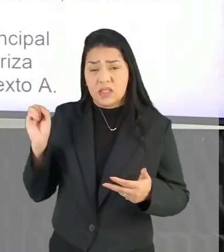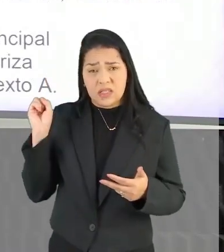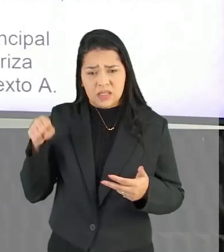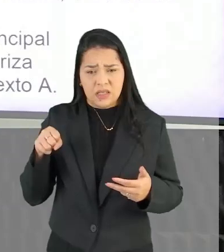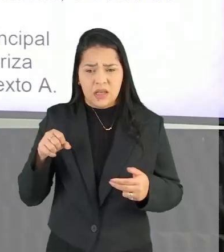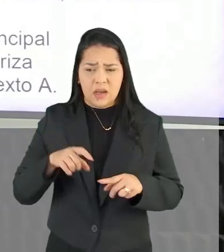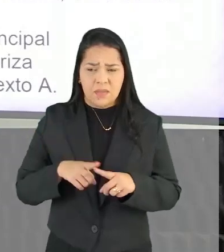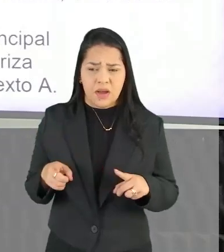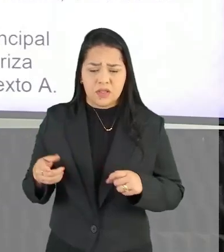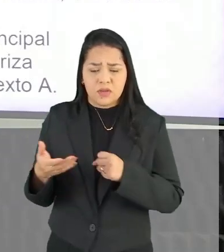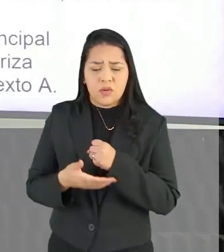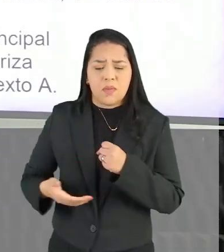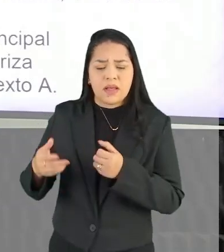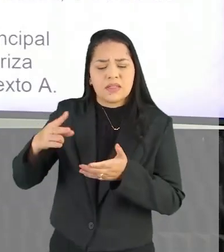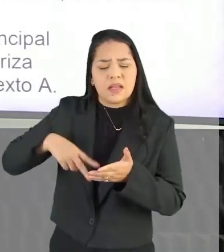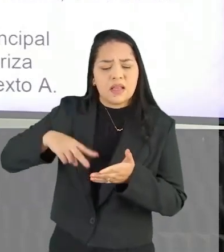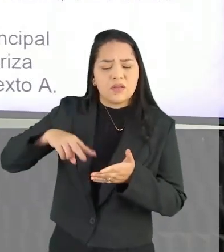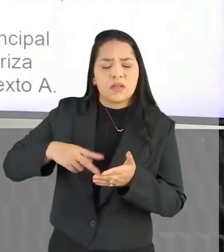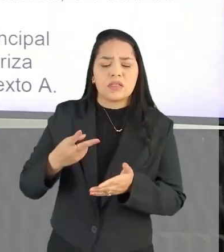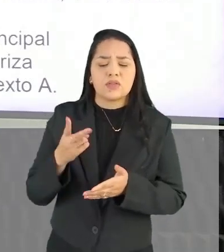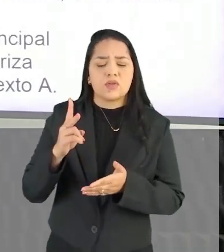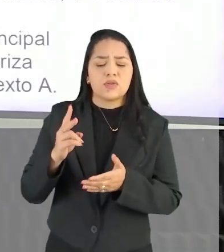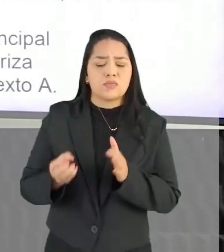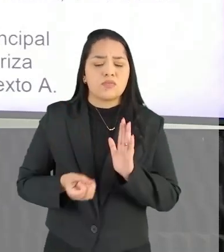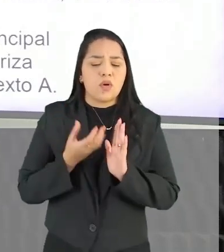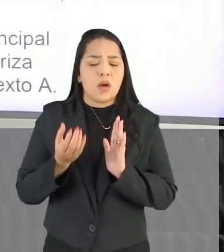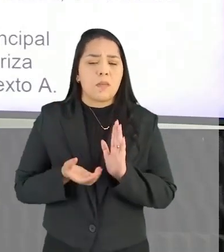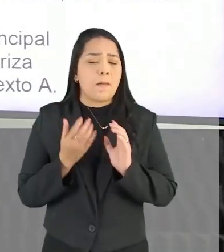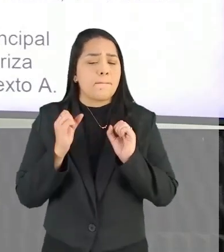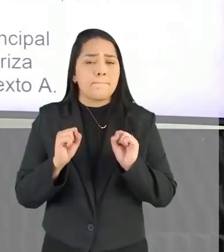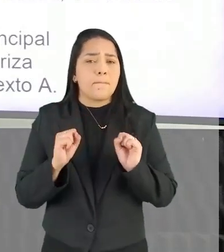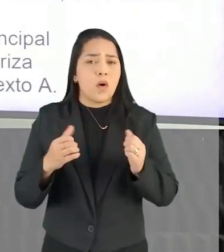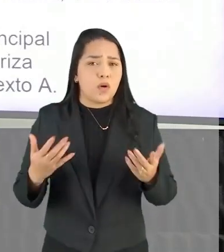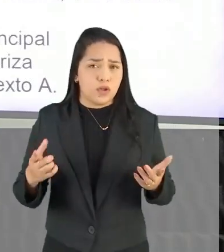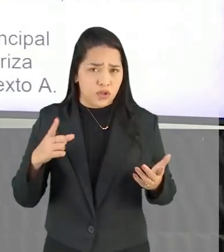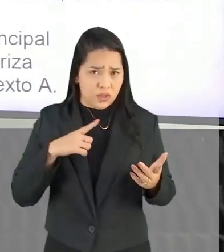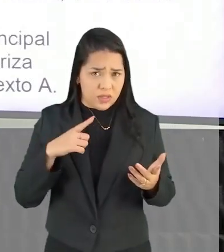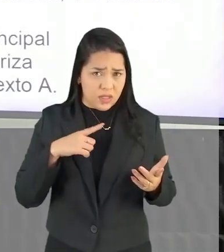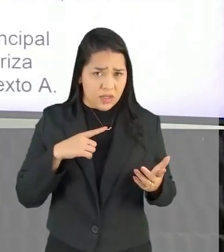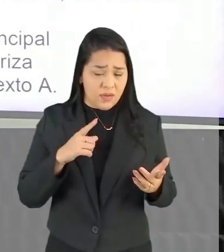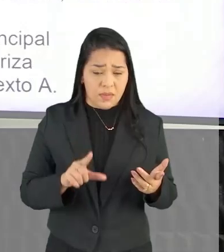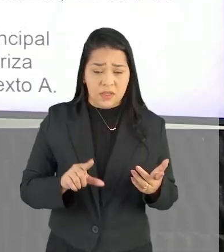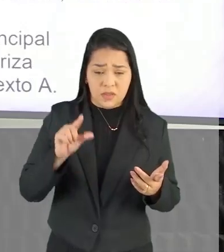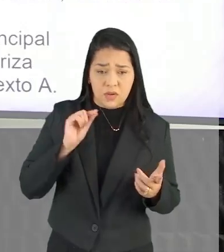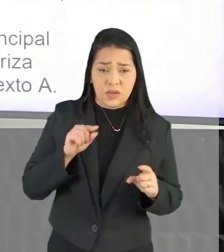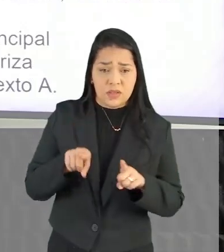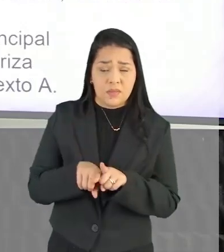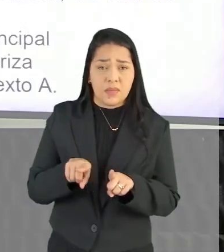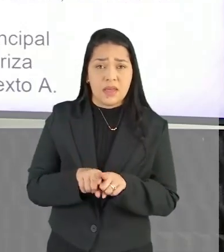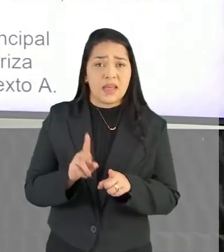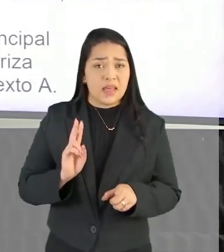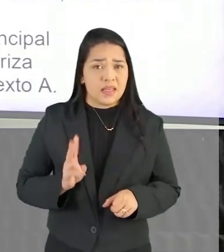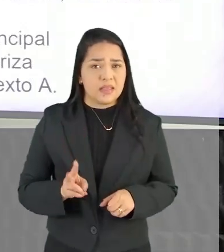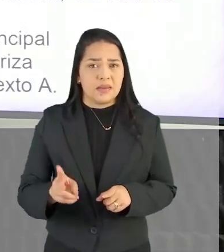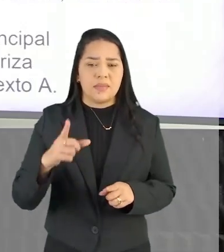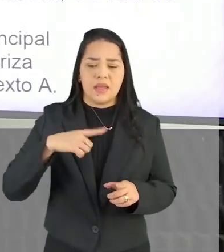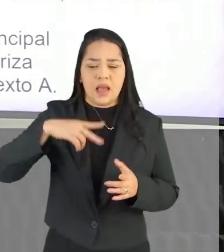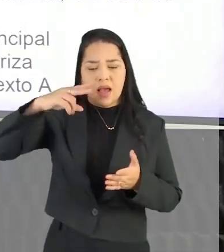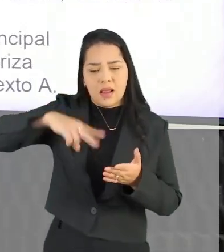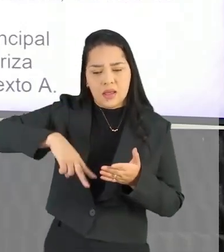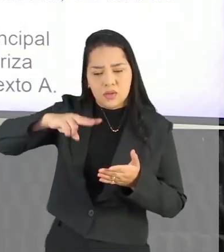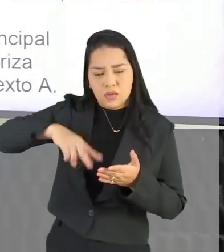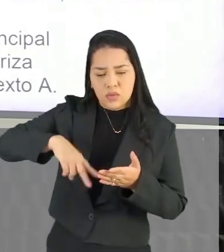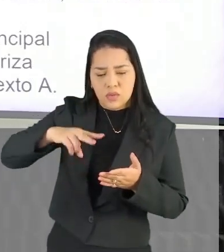Tem. Mas com base na leitura desses dois poemas. O é a gente pode concluir? A gente vai para as alternativas E sempre faz a leitura da